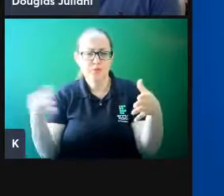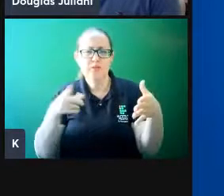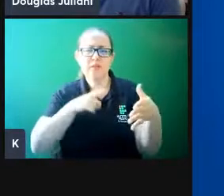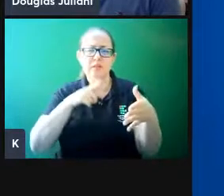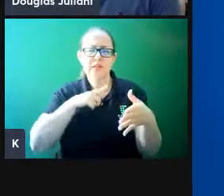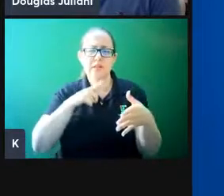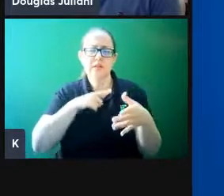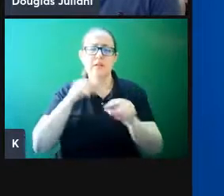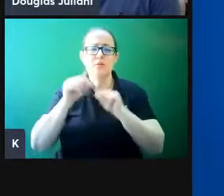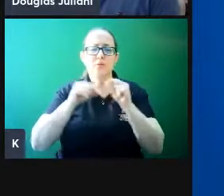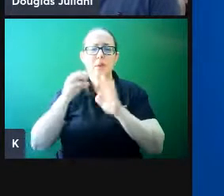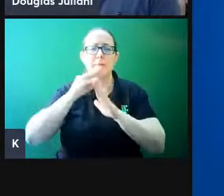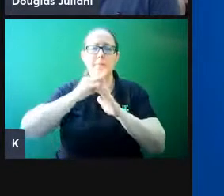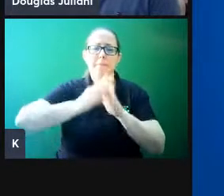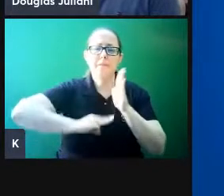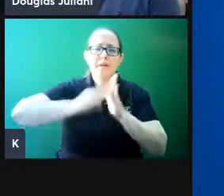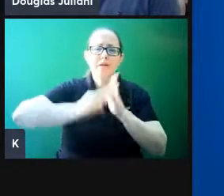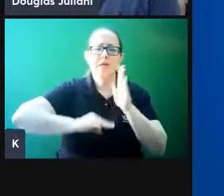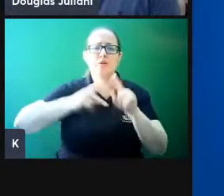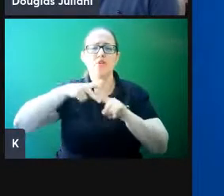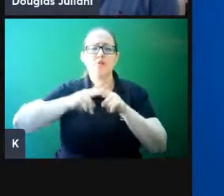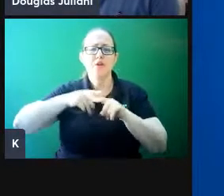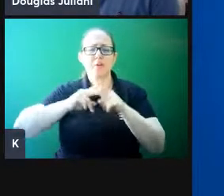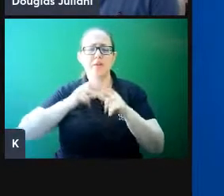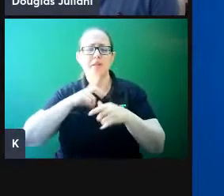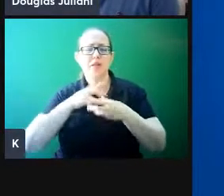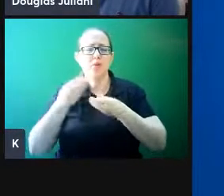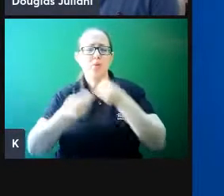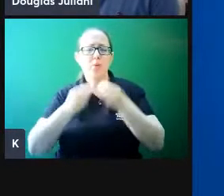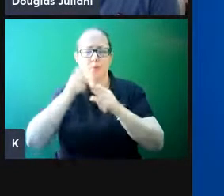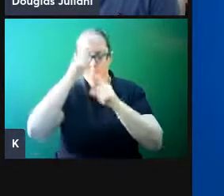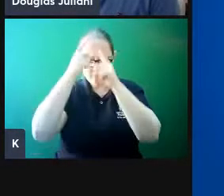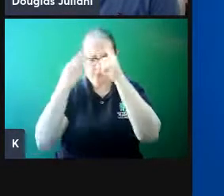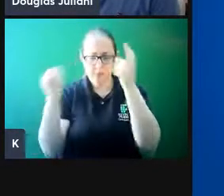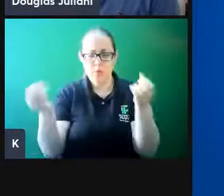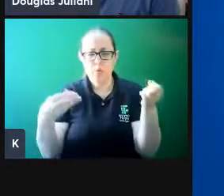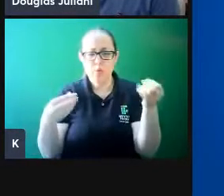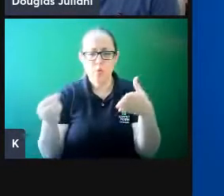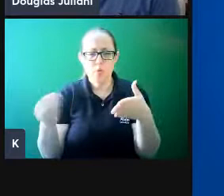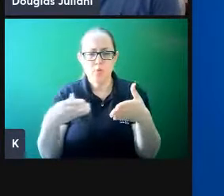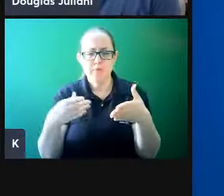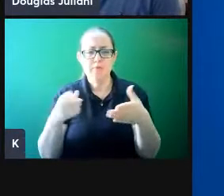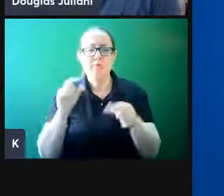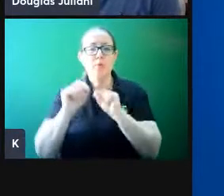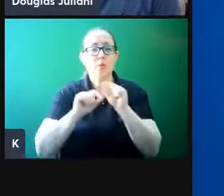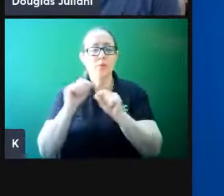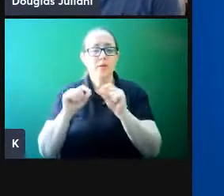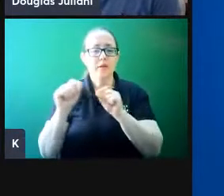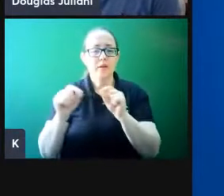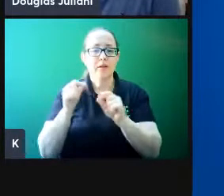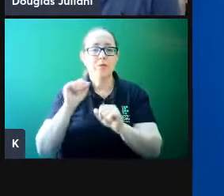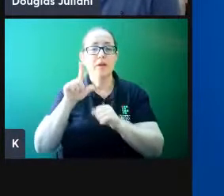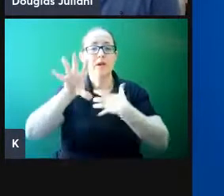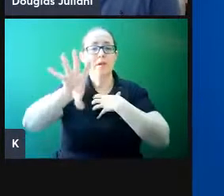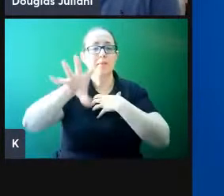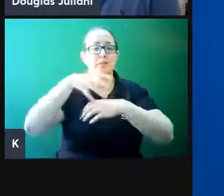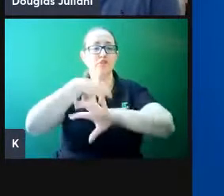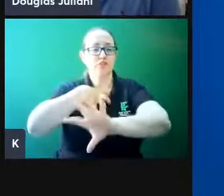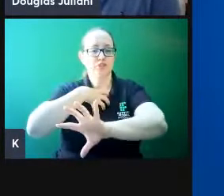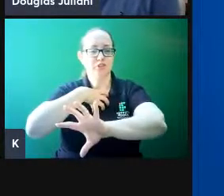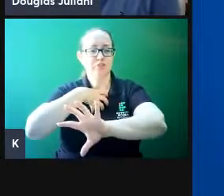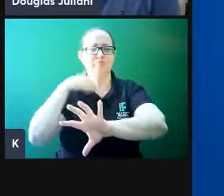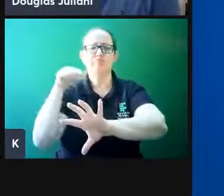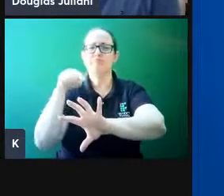com métodos, ferramentas e técnicas para inovar, e um dos pilares do design thinking é a empatia, então a gente, para criar soluções, a gente